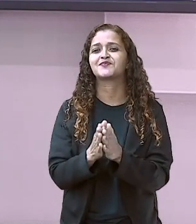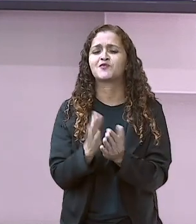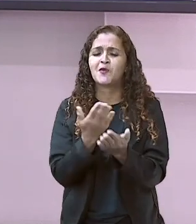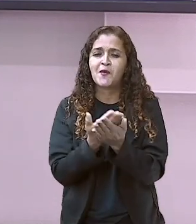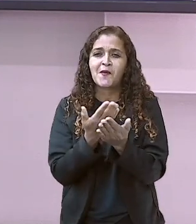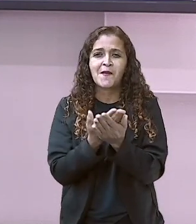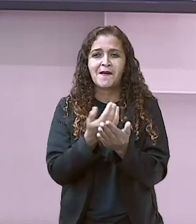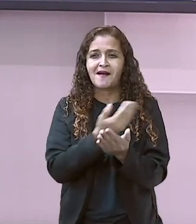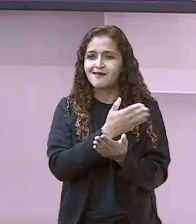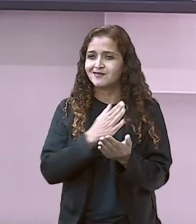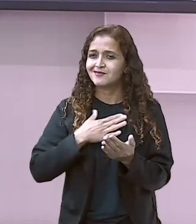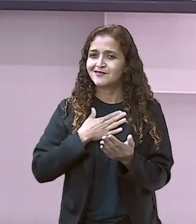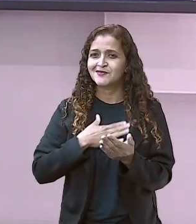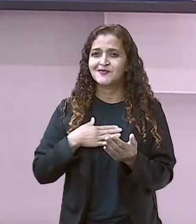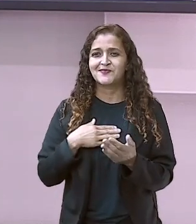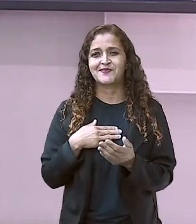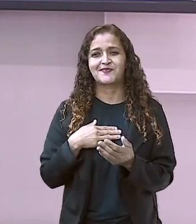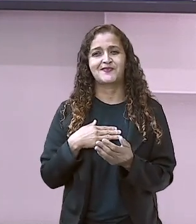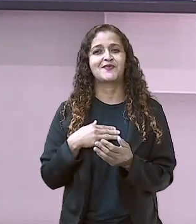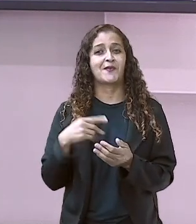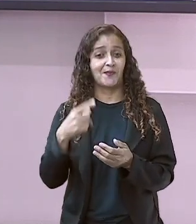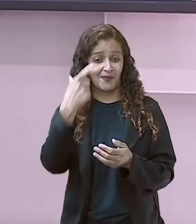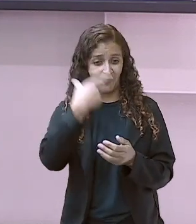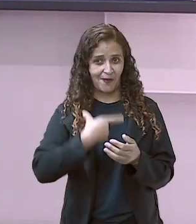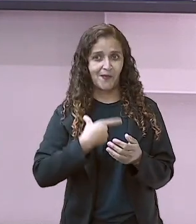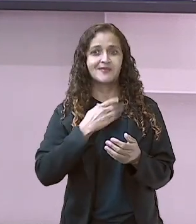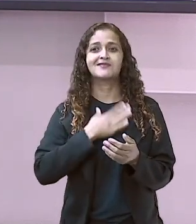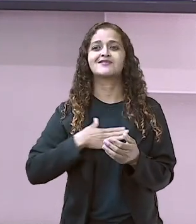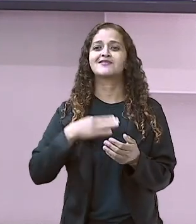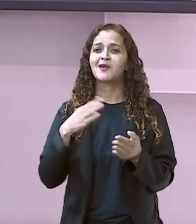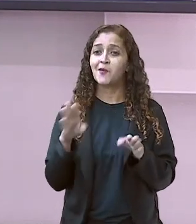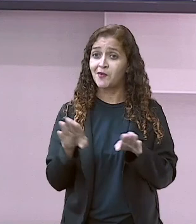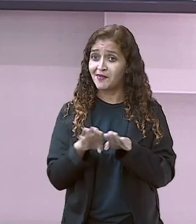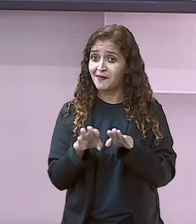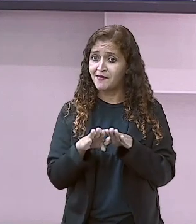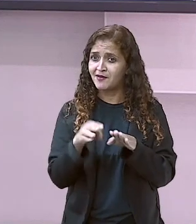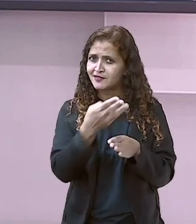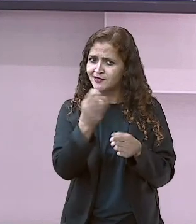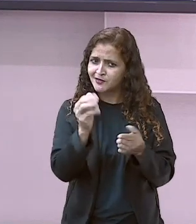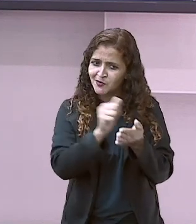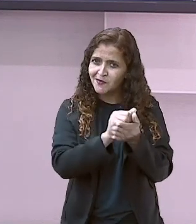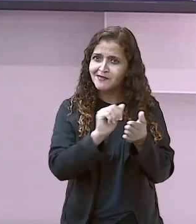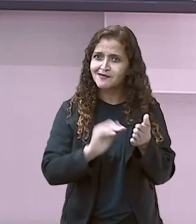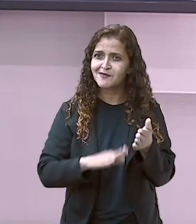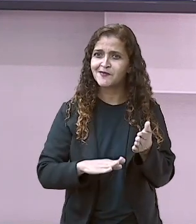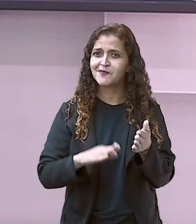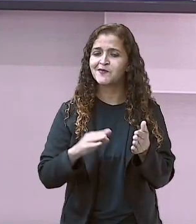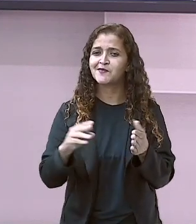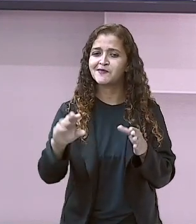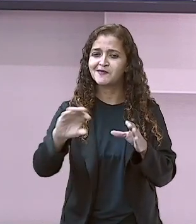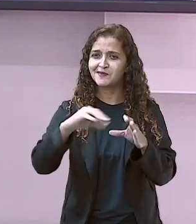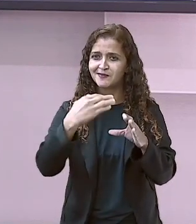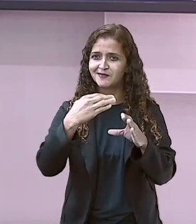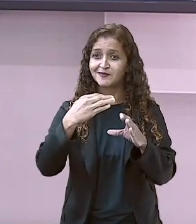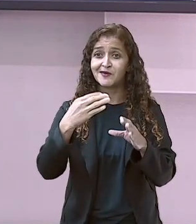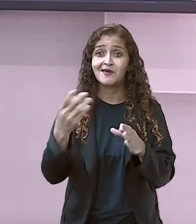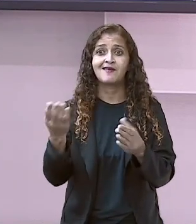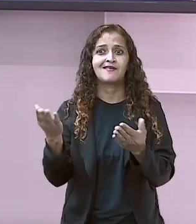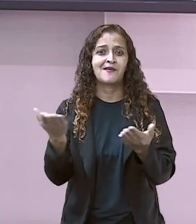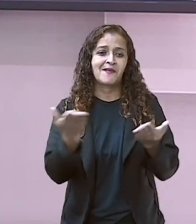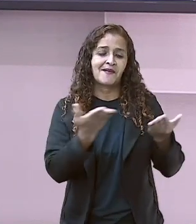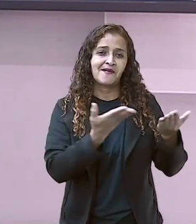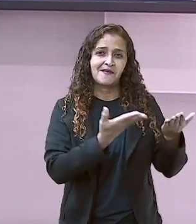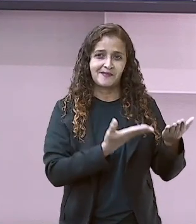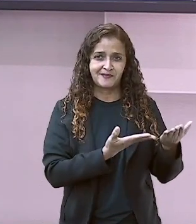aula de hoje, porque eu amei. E eu conto com as atividades de vocês, tá bom? Agora eu convido vocês a